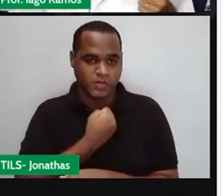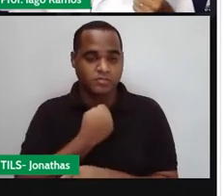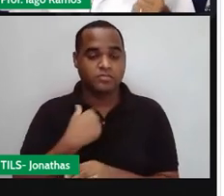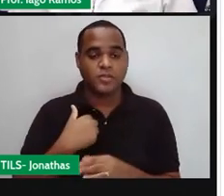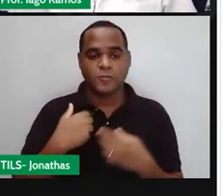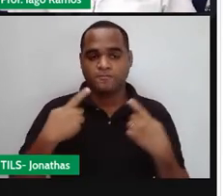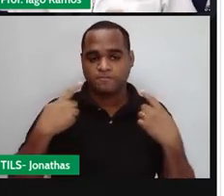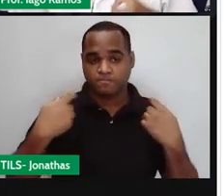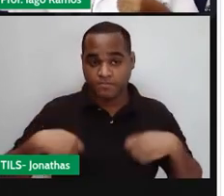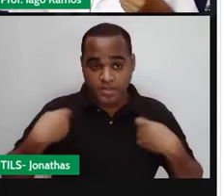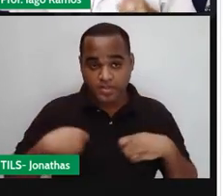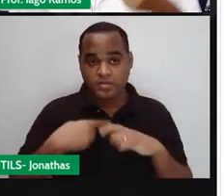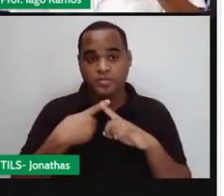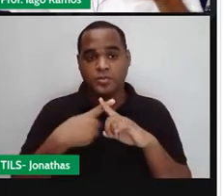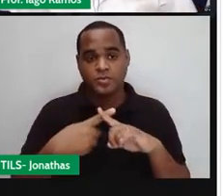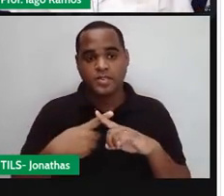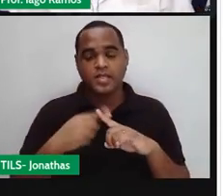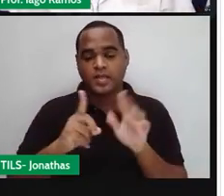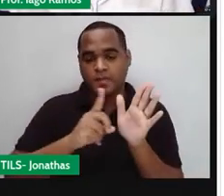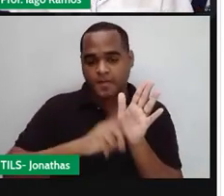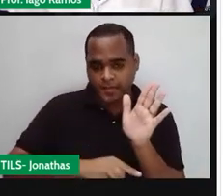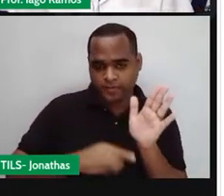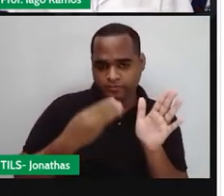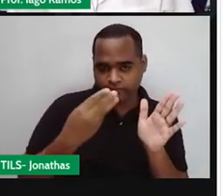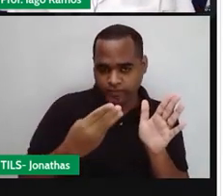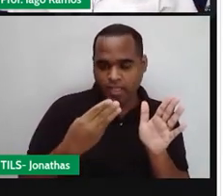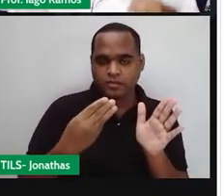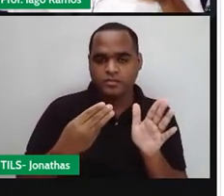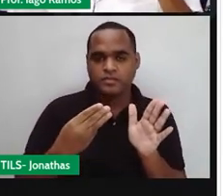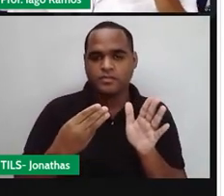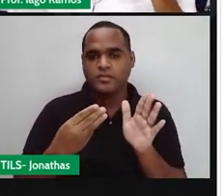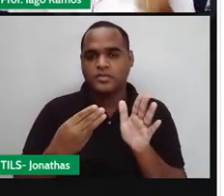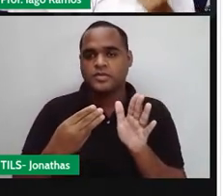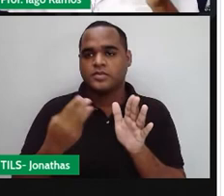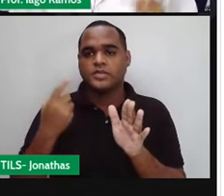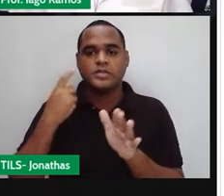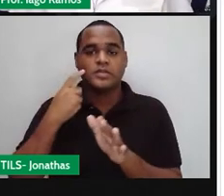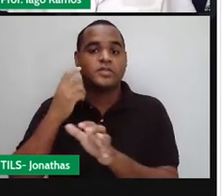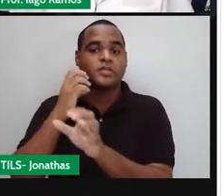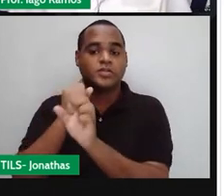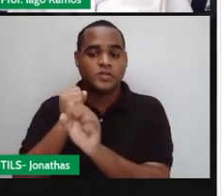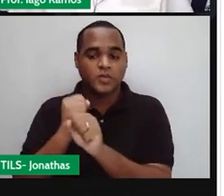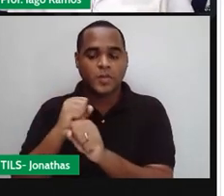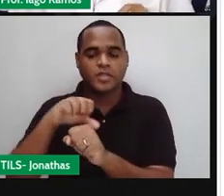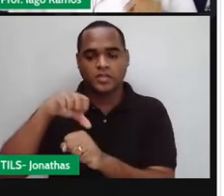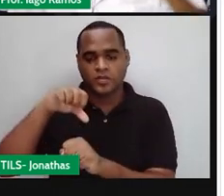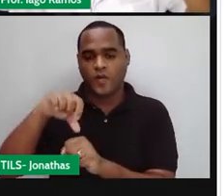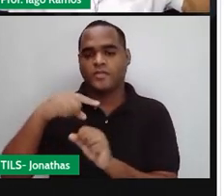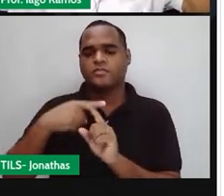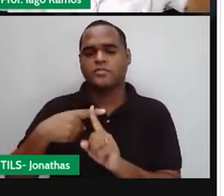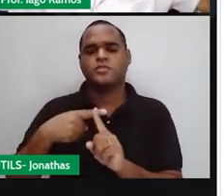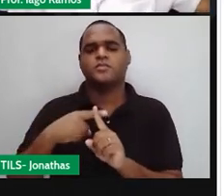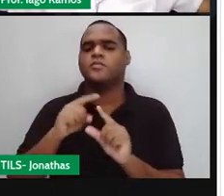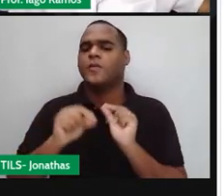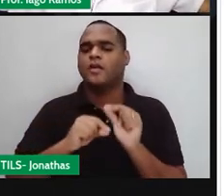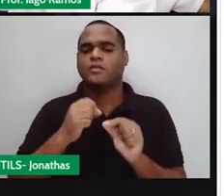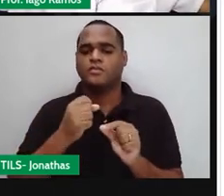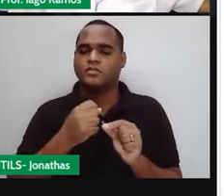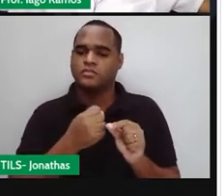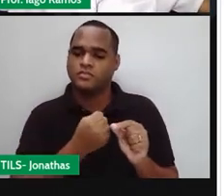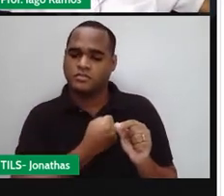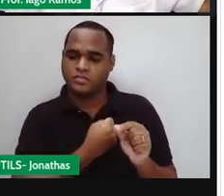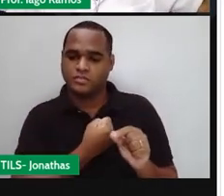devo multiplicar por menos três para dar nove positivo? Aí você pensa três.